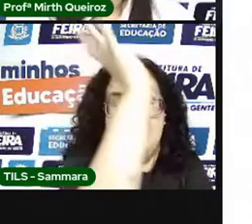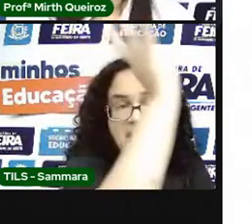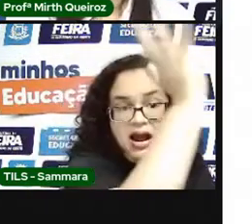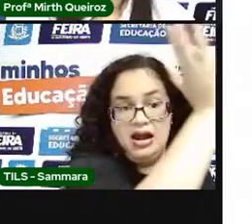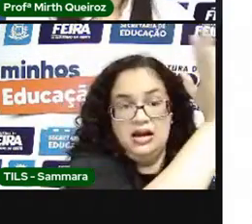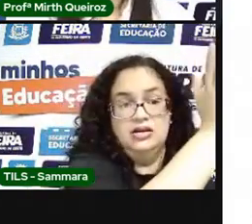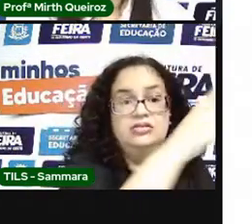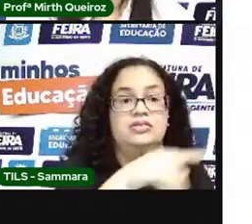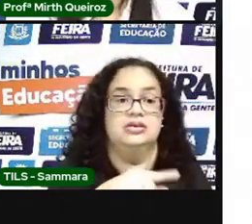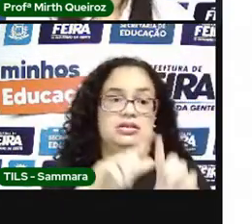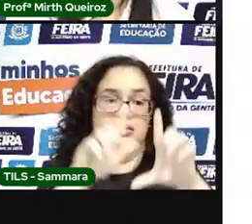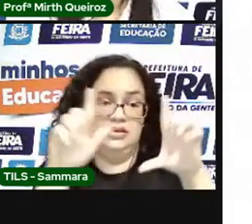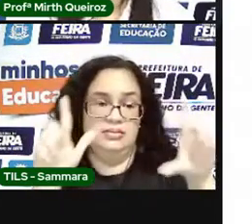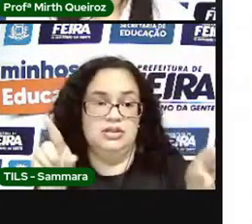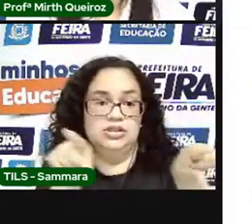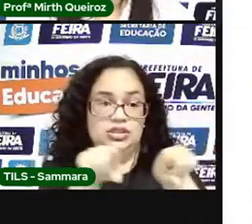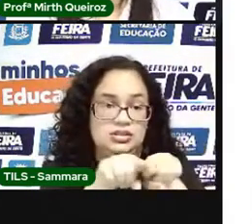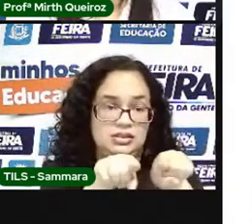também.